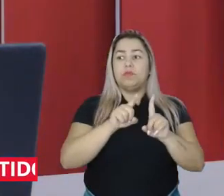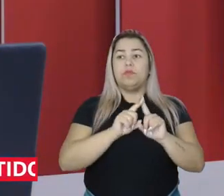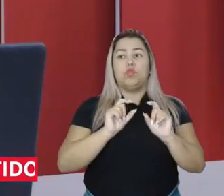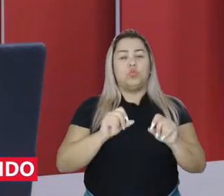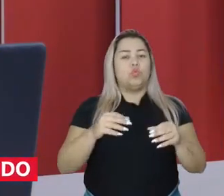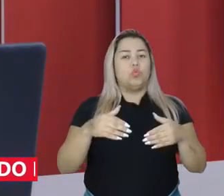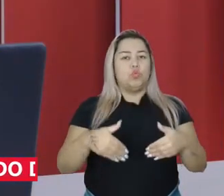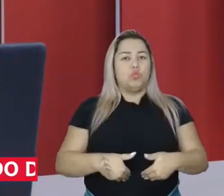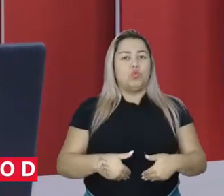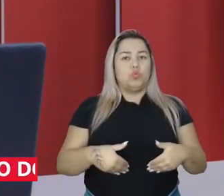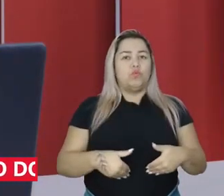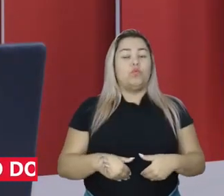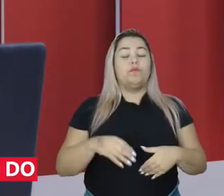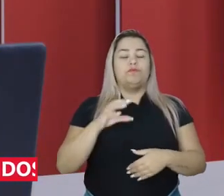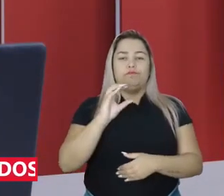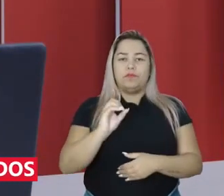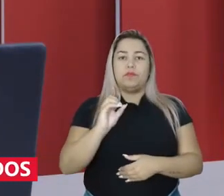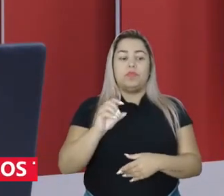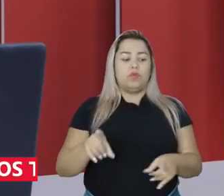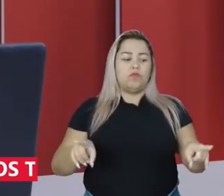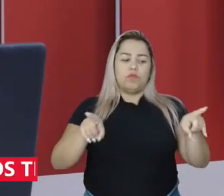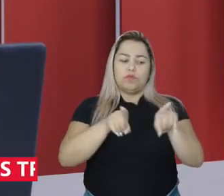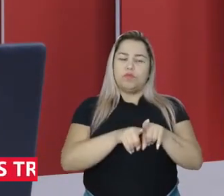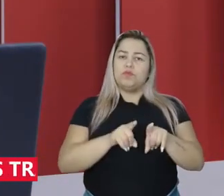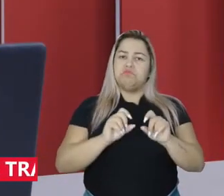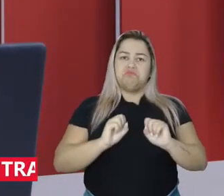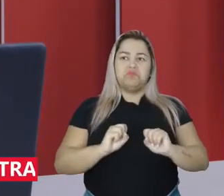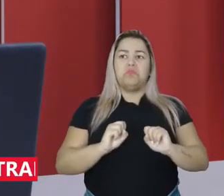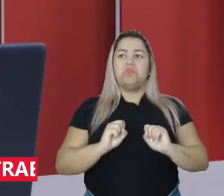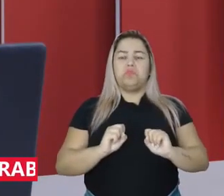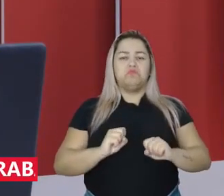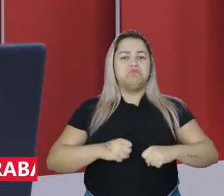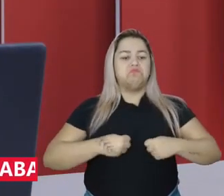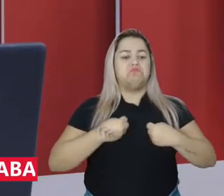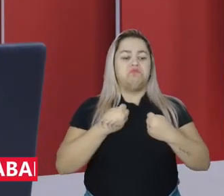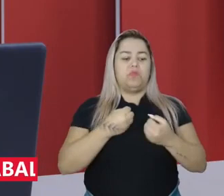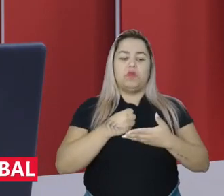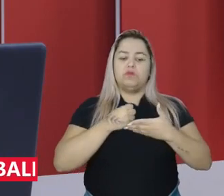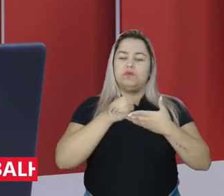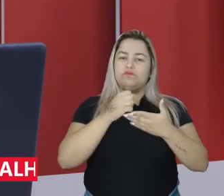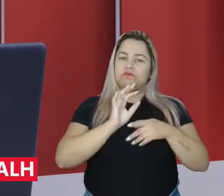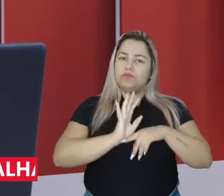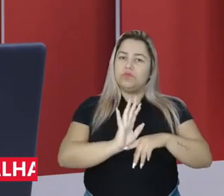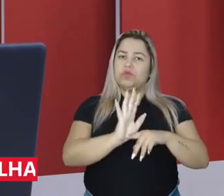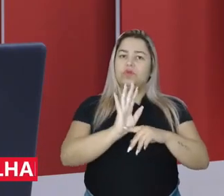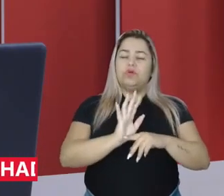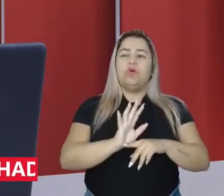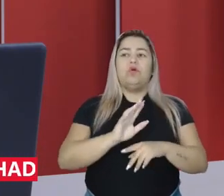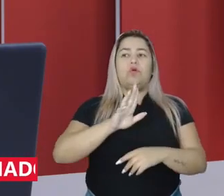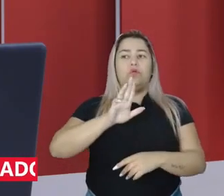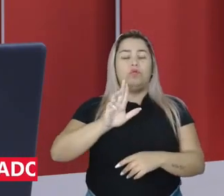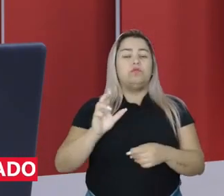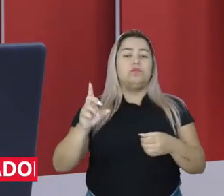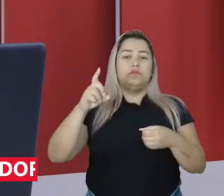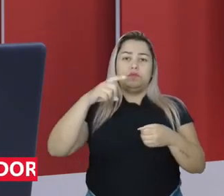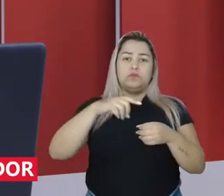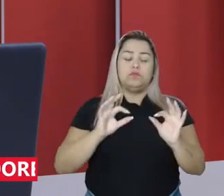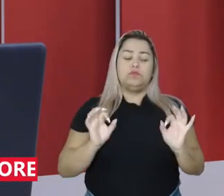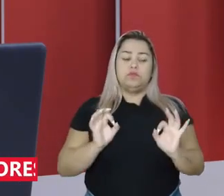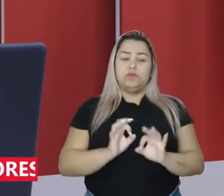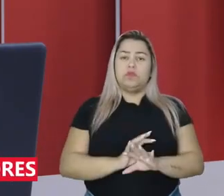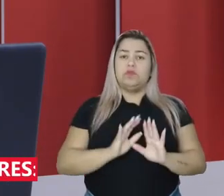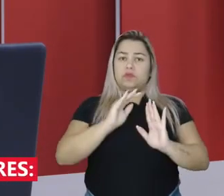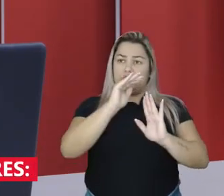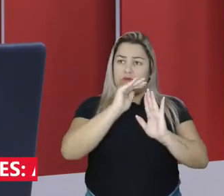fome zero. Então foi uma parceria de muito sucesso, de muita cooperação. Então, o Lula sinaliza e a retomada também dessa